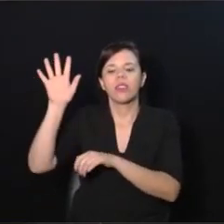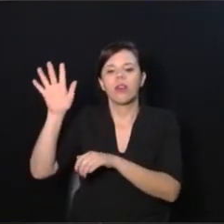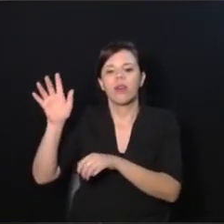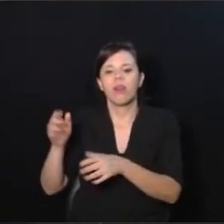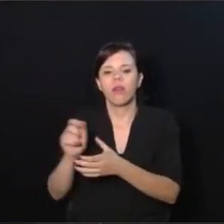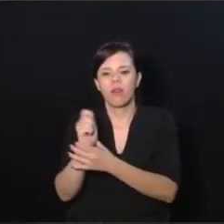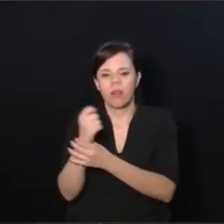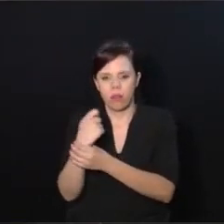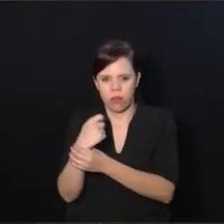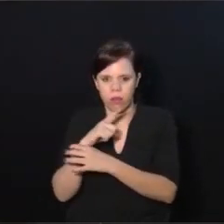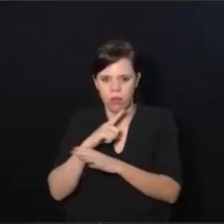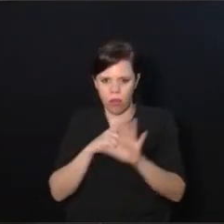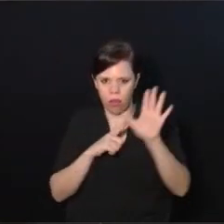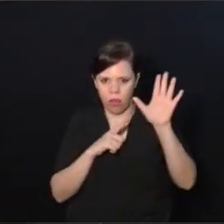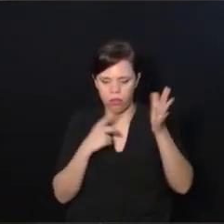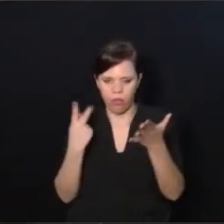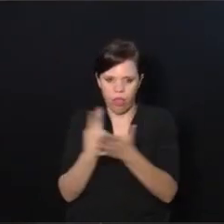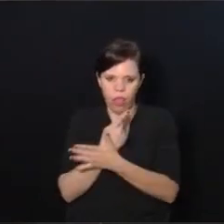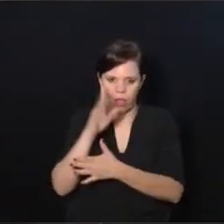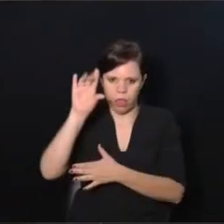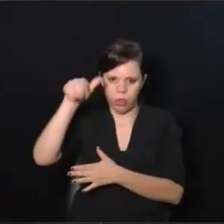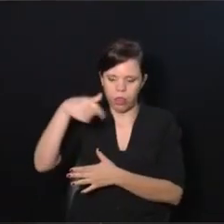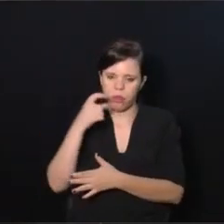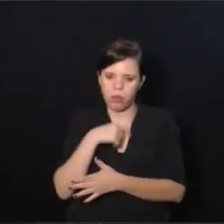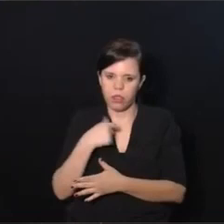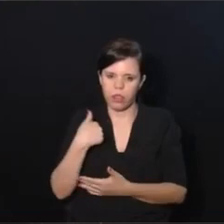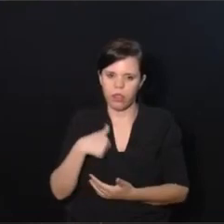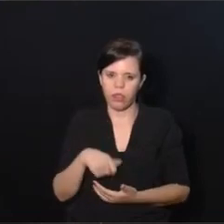Pronto. Então, se eu estiver errado, vocês me desmentam depois, tá?